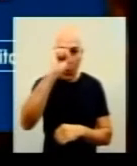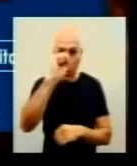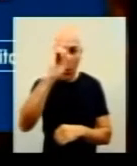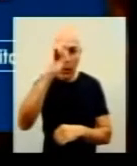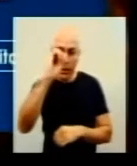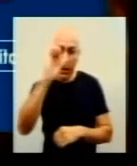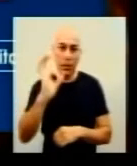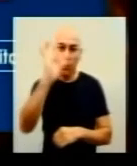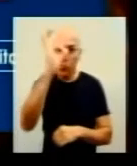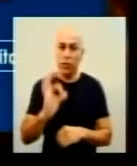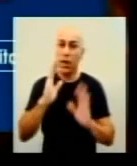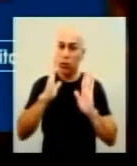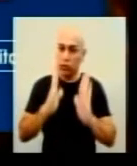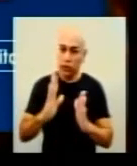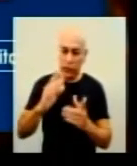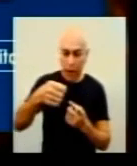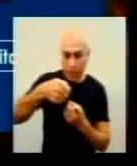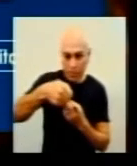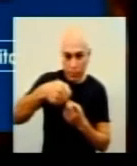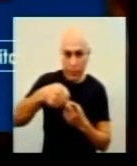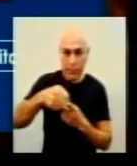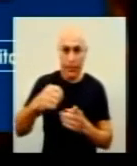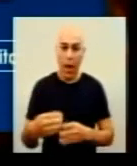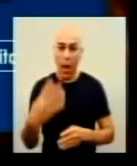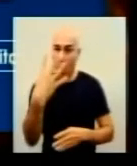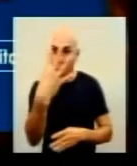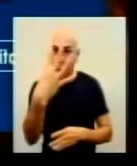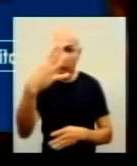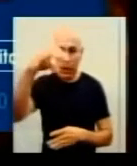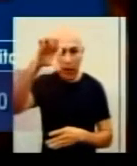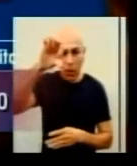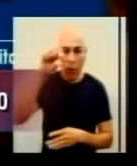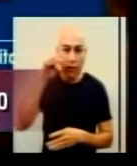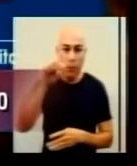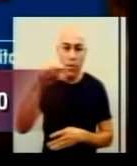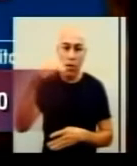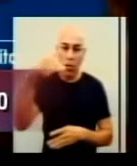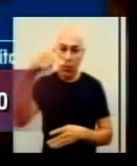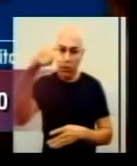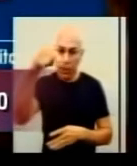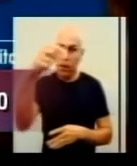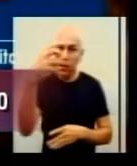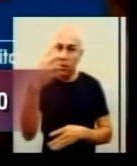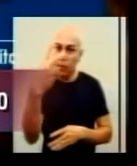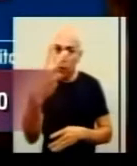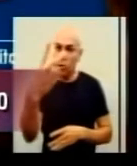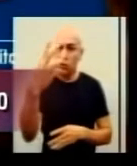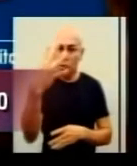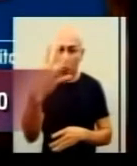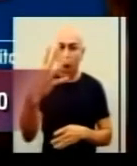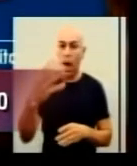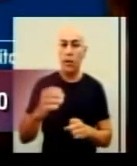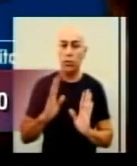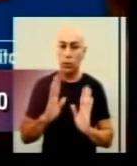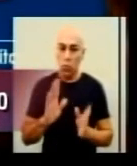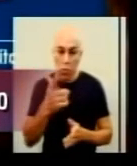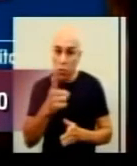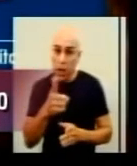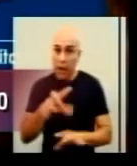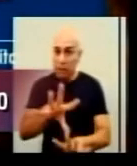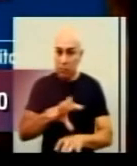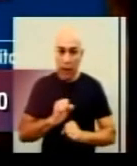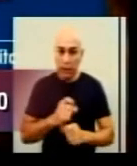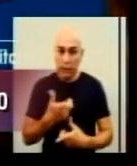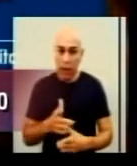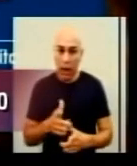foram testados, em torno de 49.724 pessoas. Tiveram resultados negativos, 36